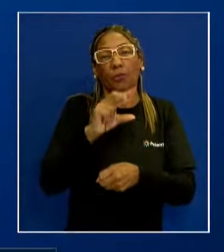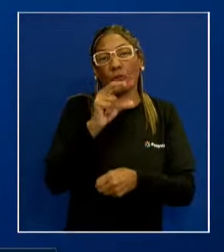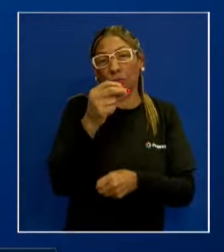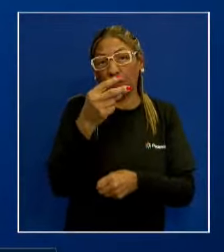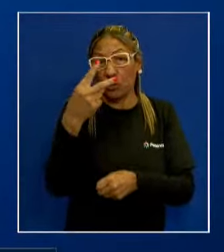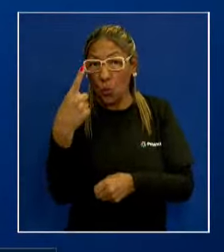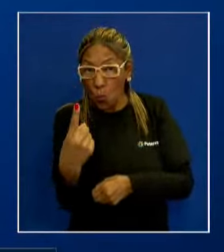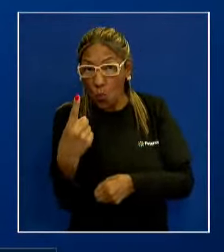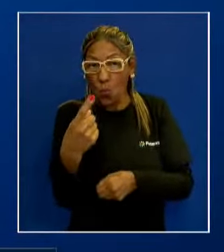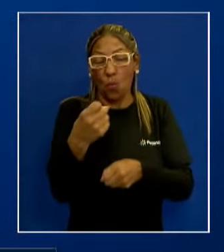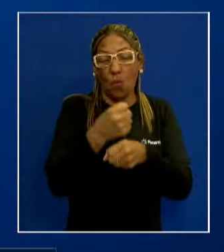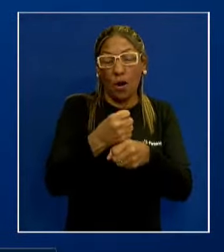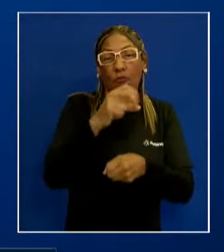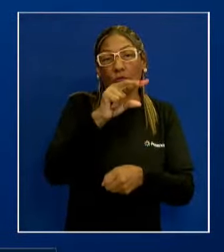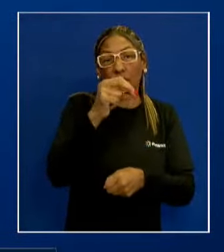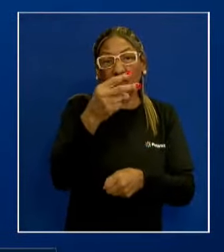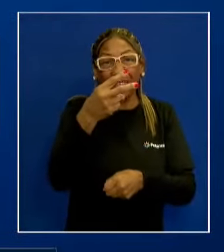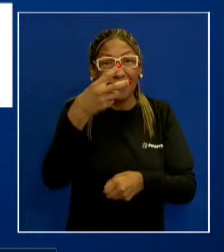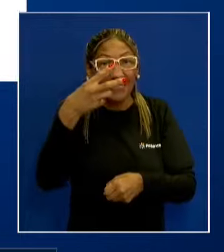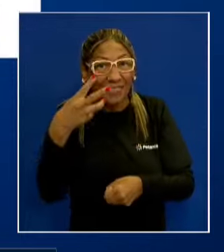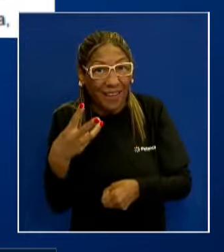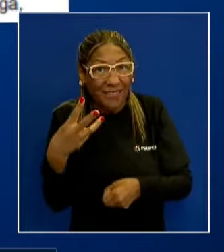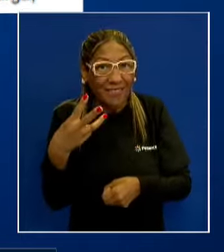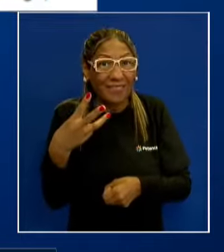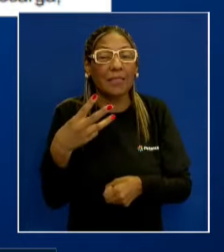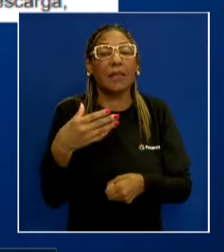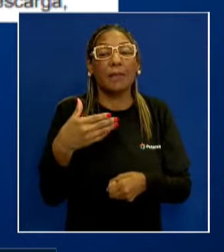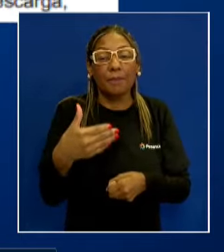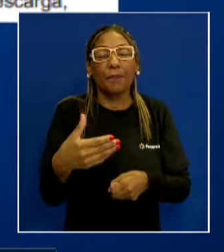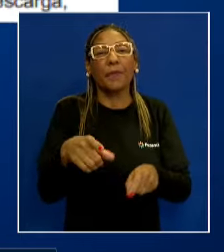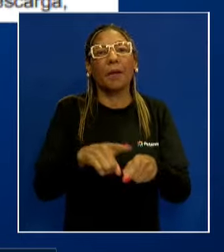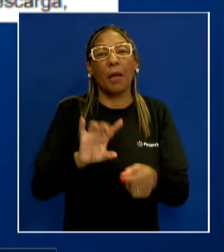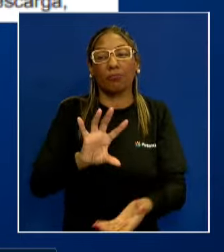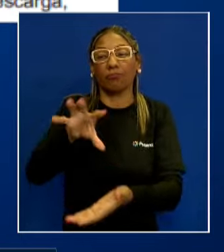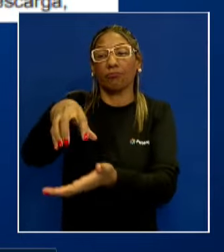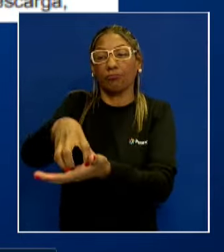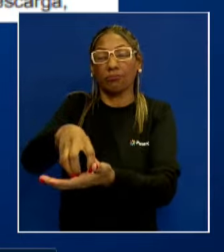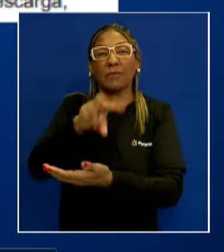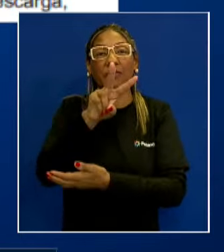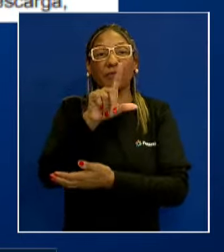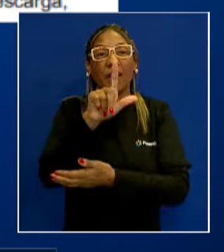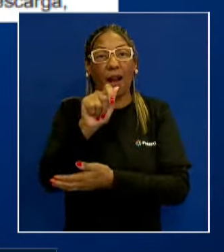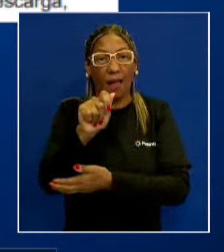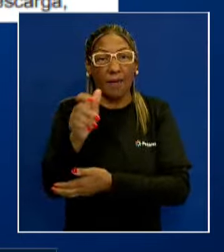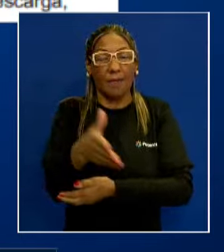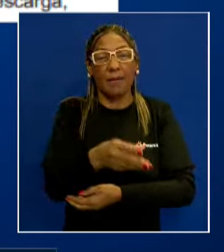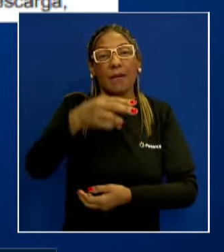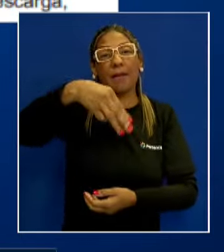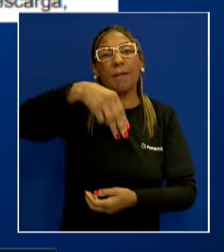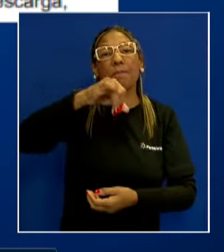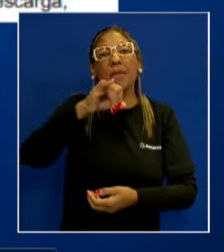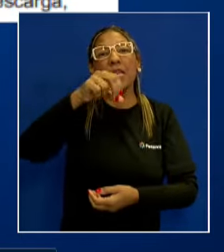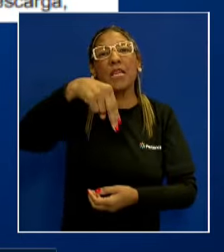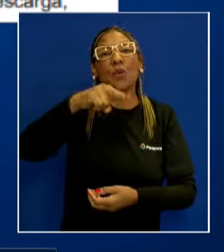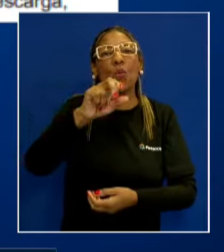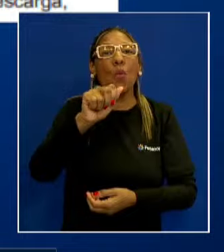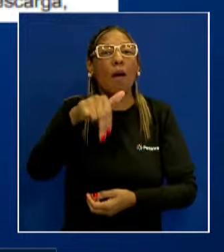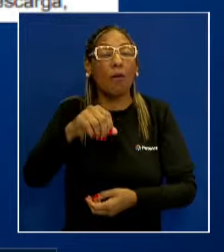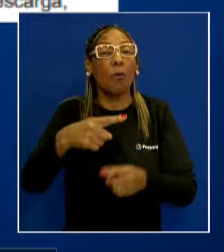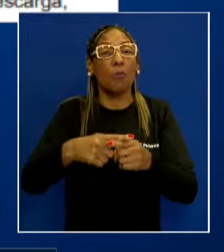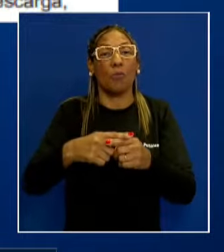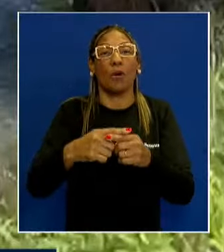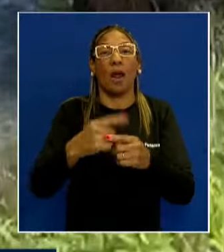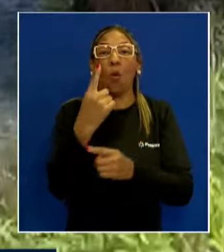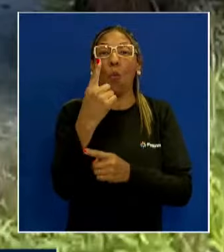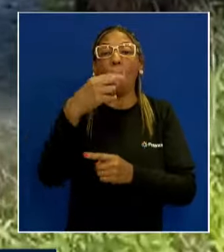documento ainda alerta o risco de colapso na EBAP de número 20, localizada na Vila Minuano, caso o nível do arroio ultrapassasse um metro do nível